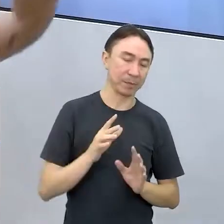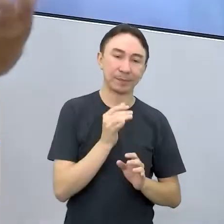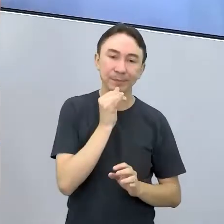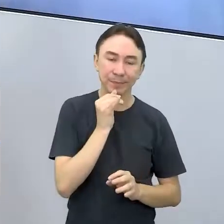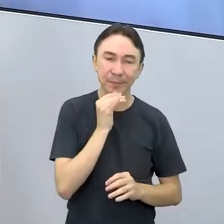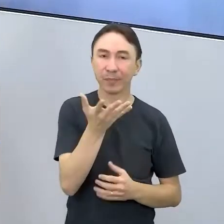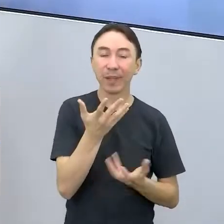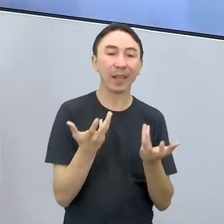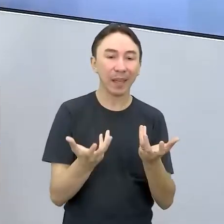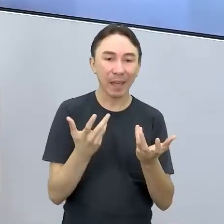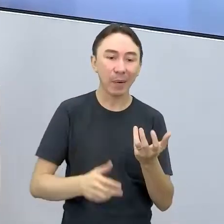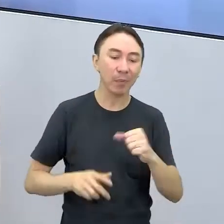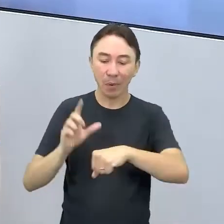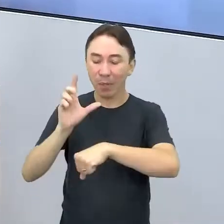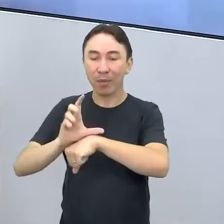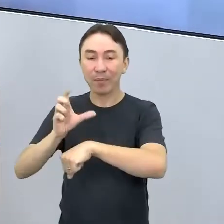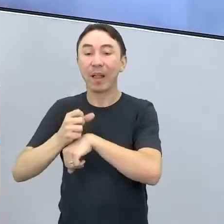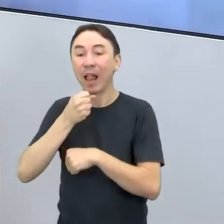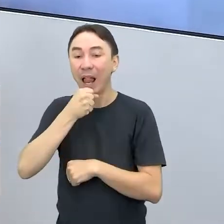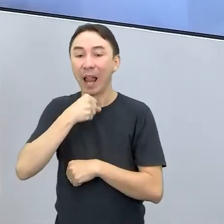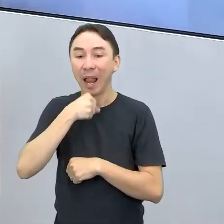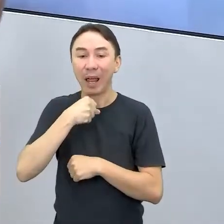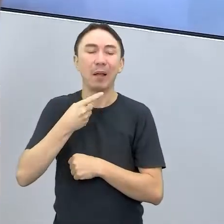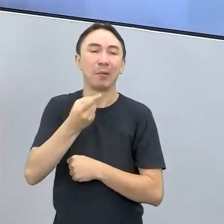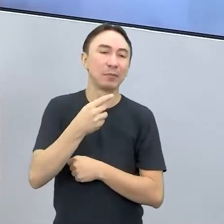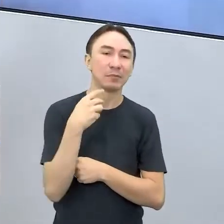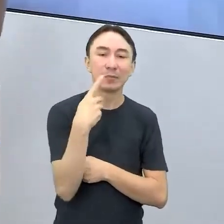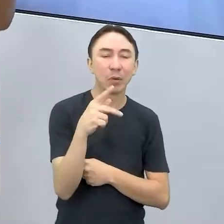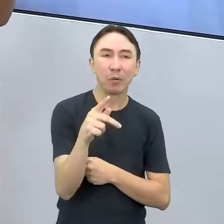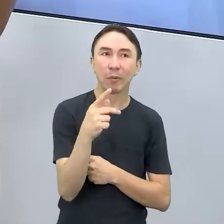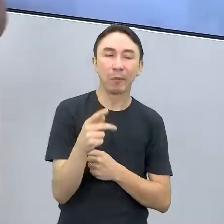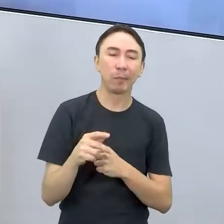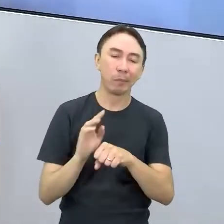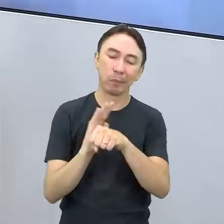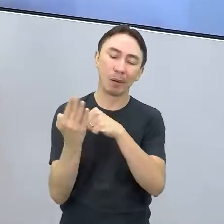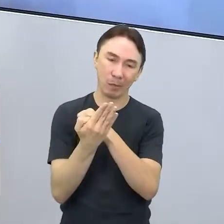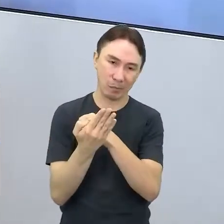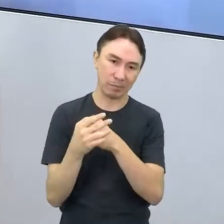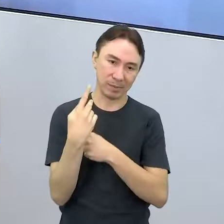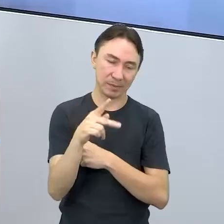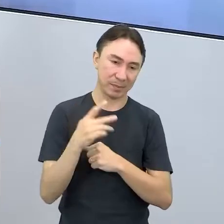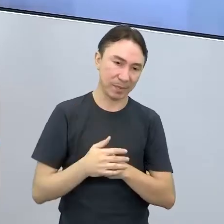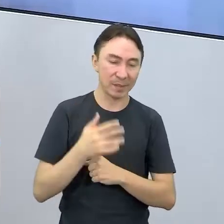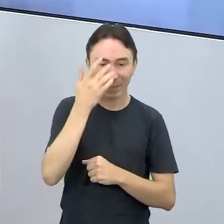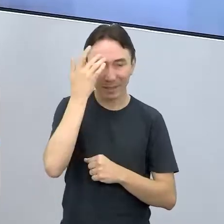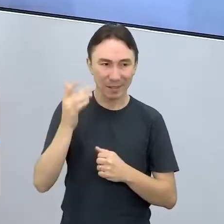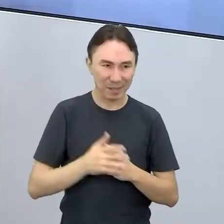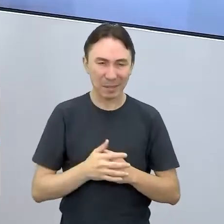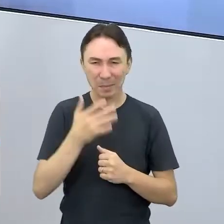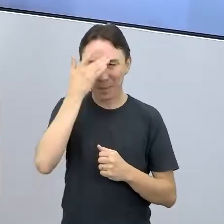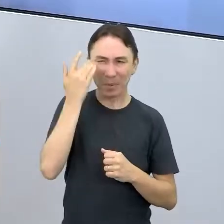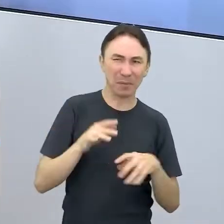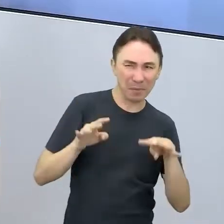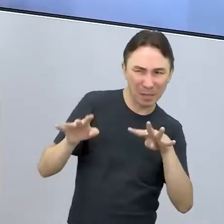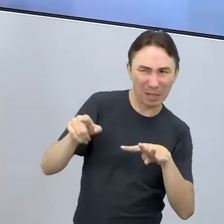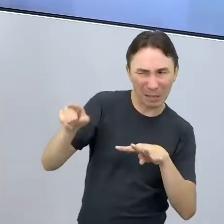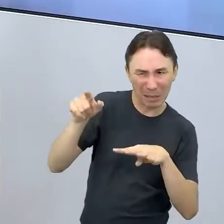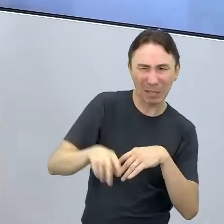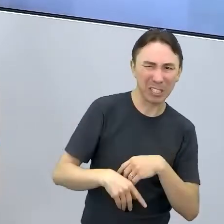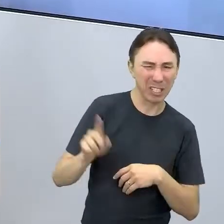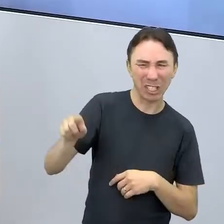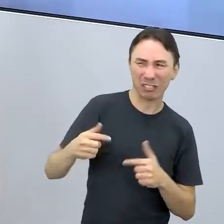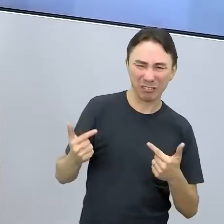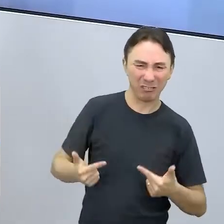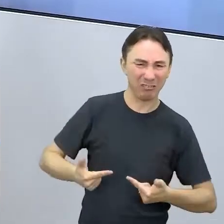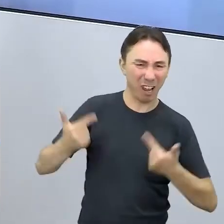fez essa ideia do branding pessoal e as pessoas te veem como uma pessoa, vamos dizer assim, antipática. Será que as pessoas vão ir na sua sorveteria, tomar